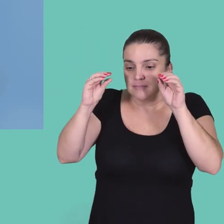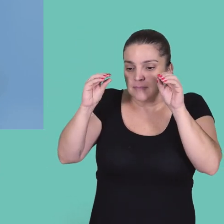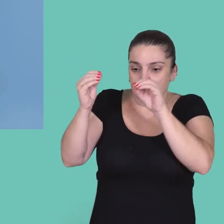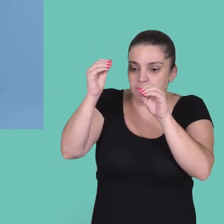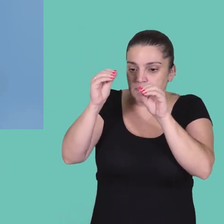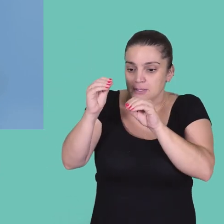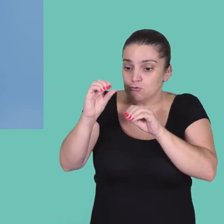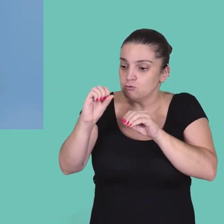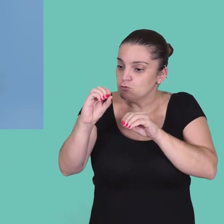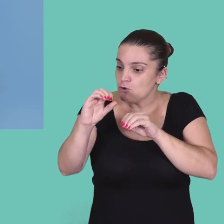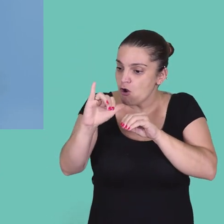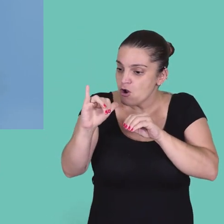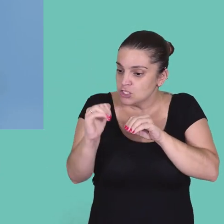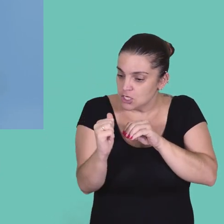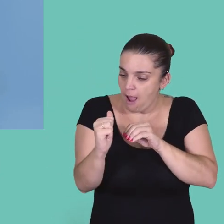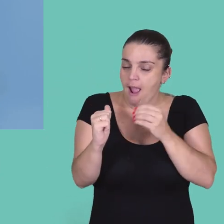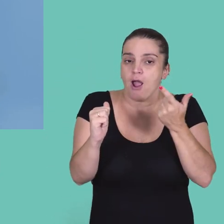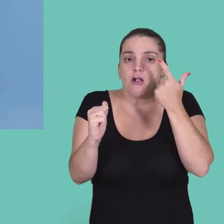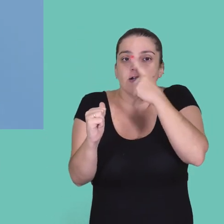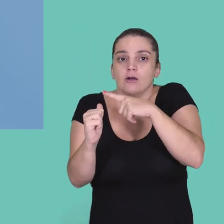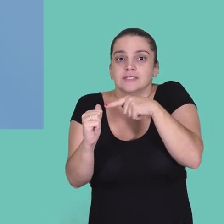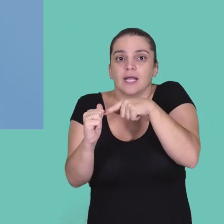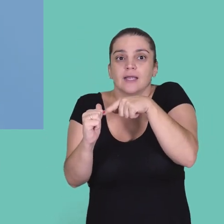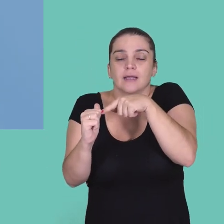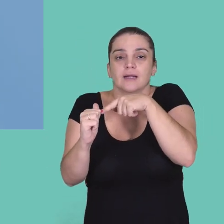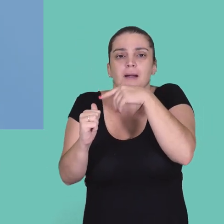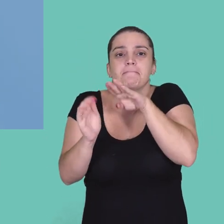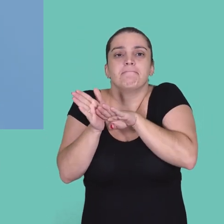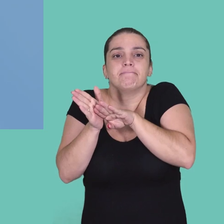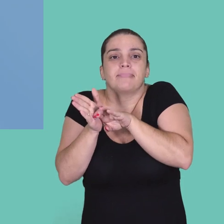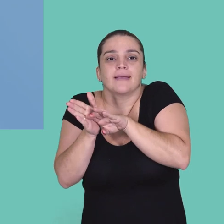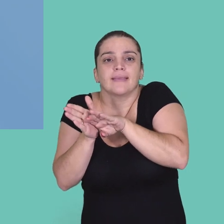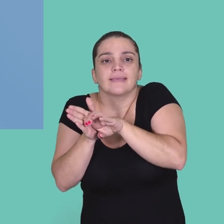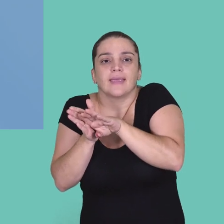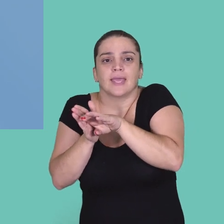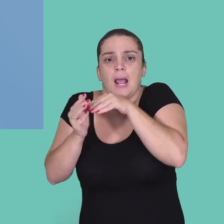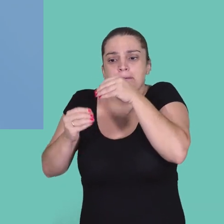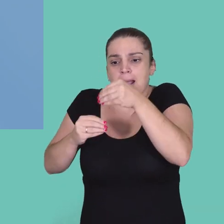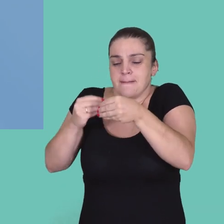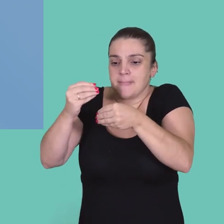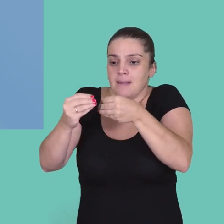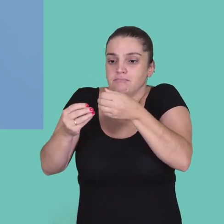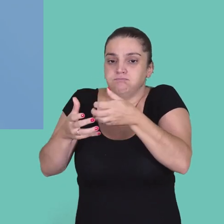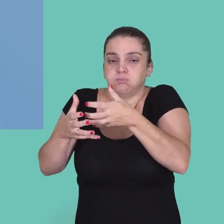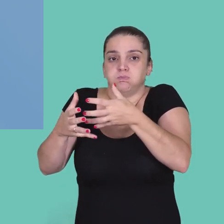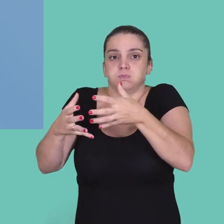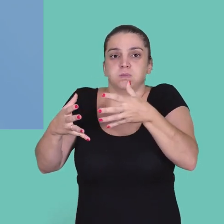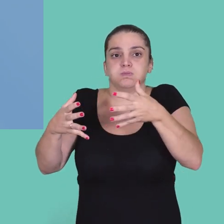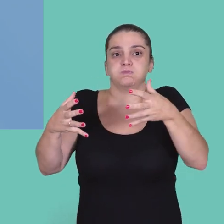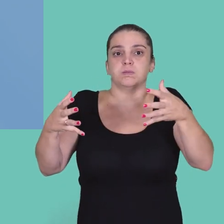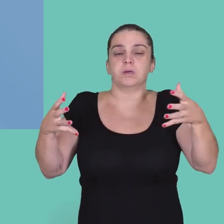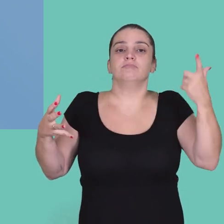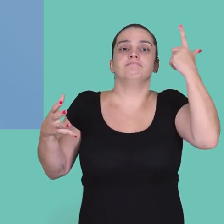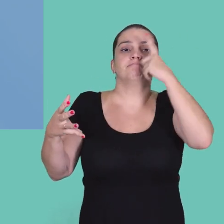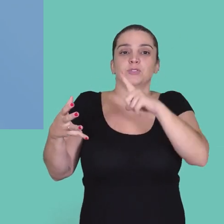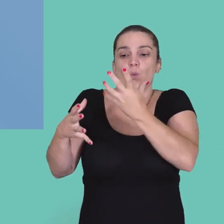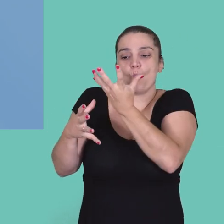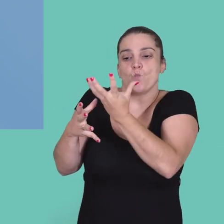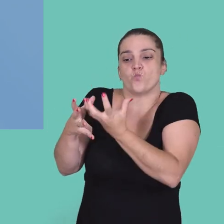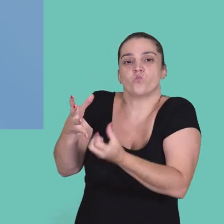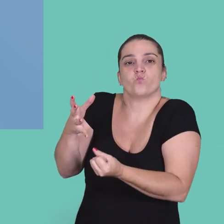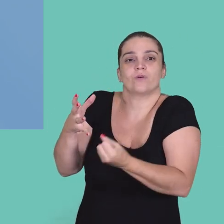conseguir manipular a soja de maneira que pudesse usar bactérias para fazer essa maior